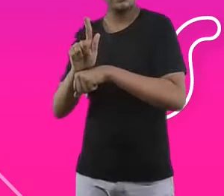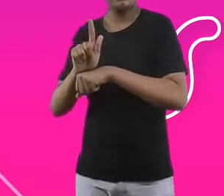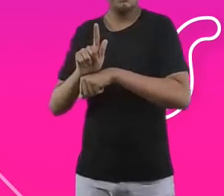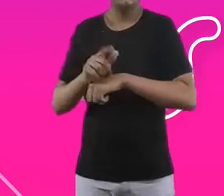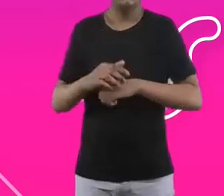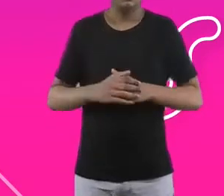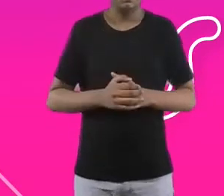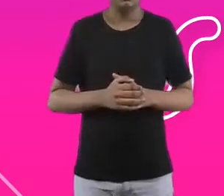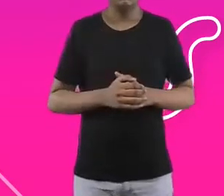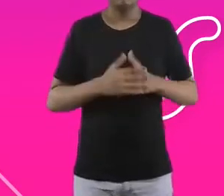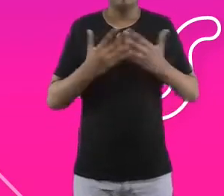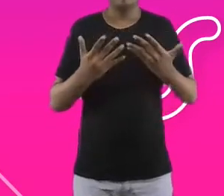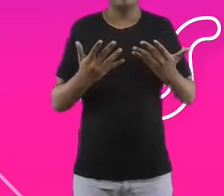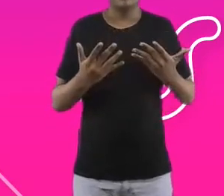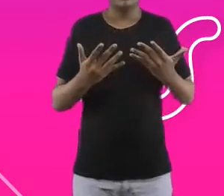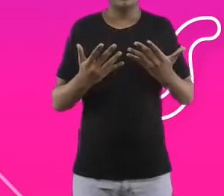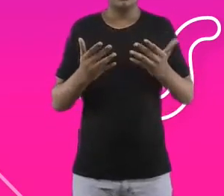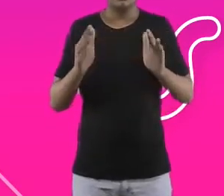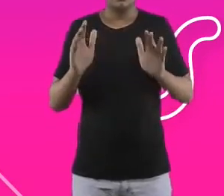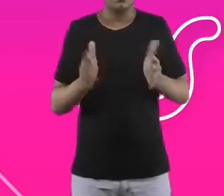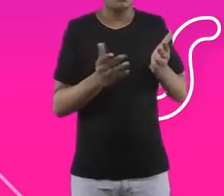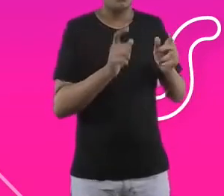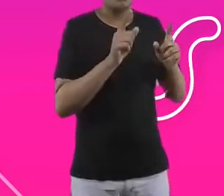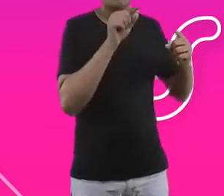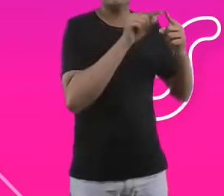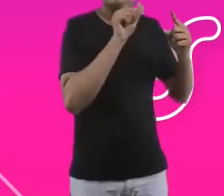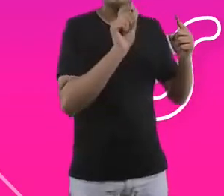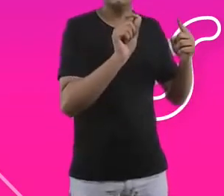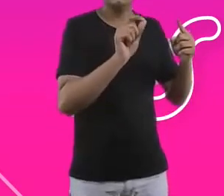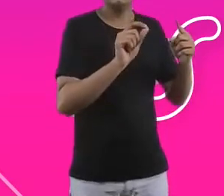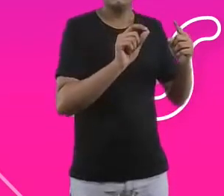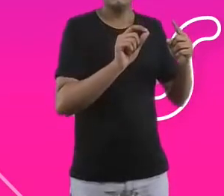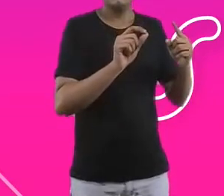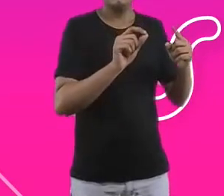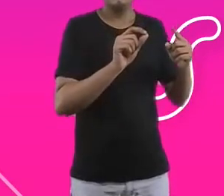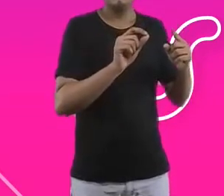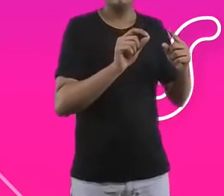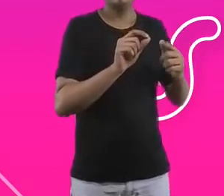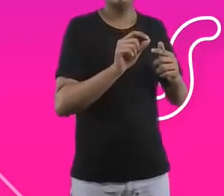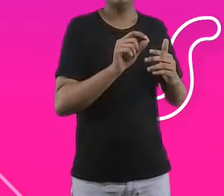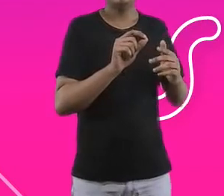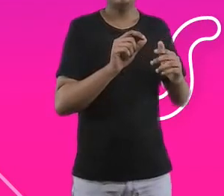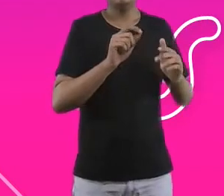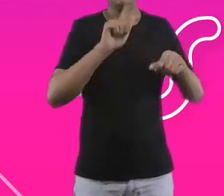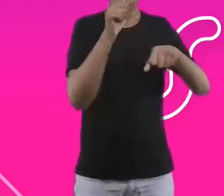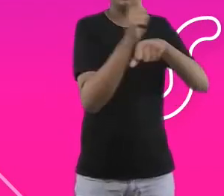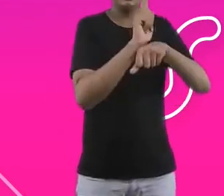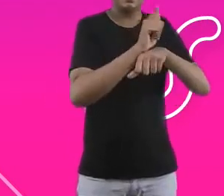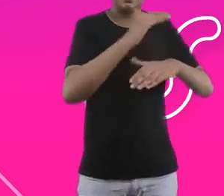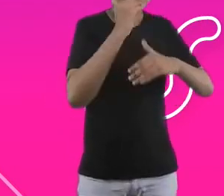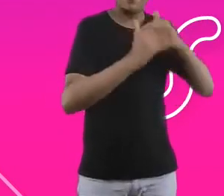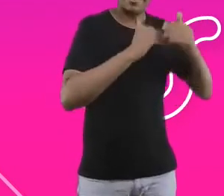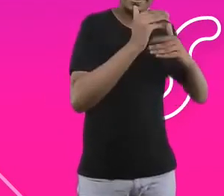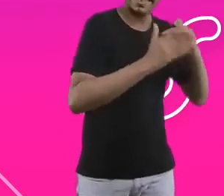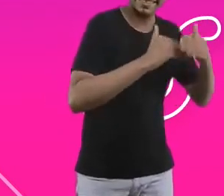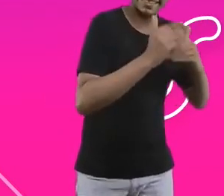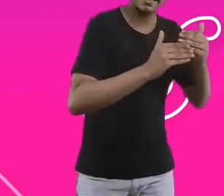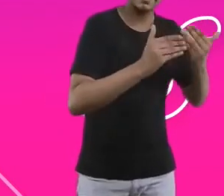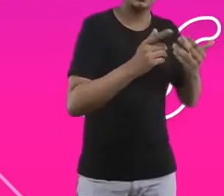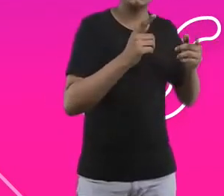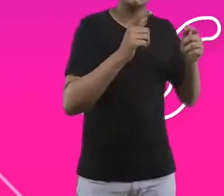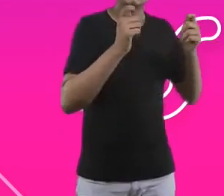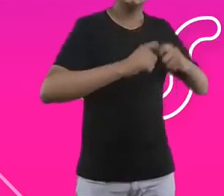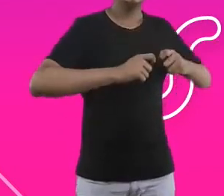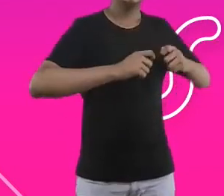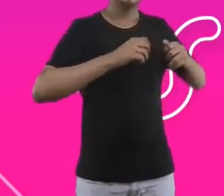gente acredita muito que, a partir de uma organização em gestão de processos, gestão de recursos, as organizações vão alcançar muito mais resultados e vão